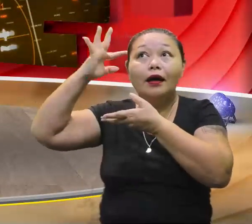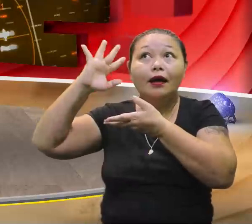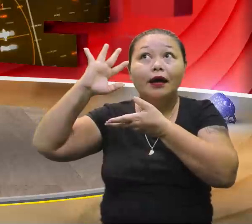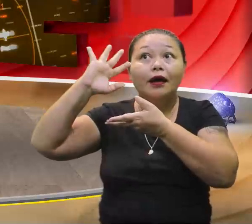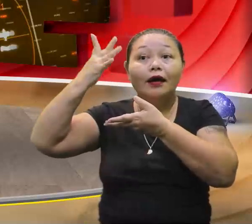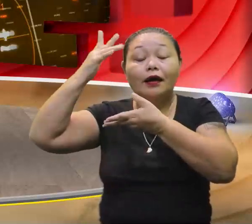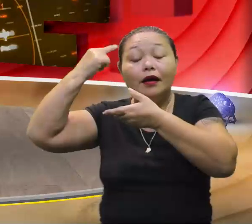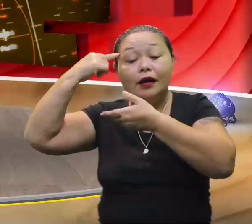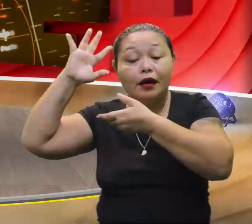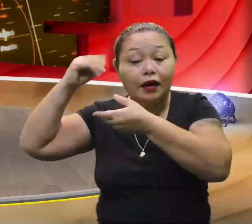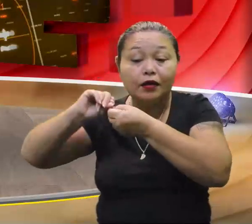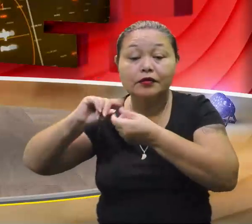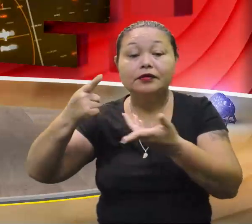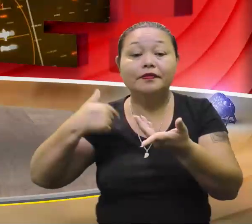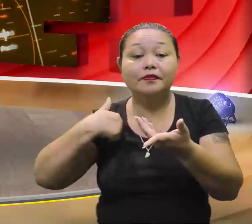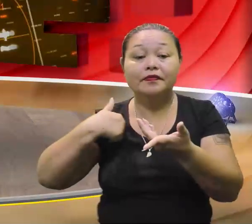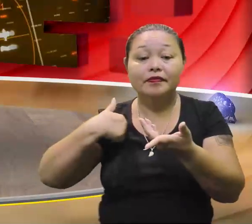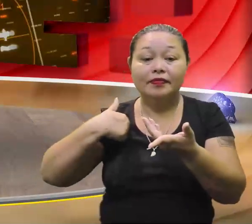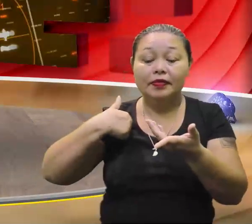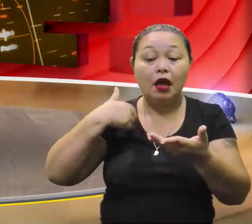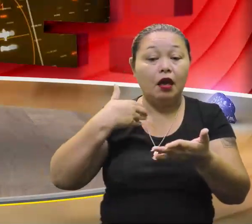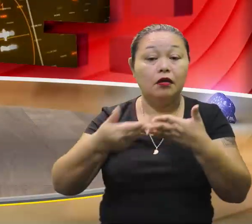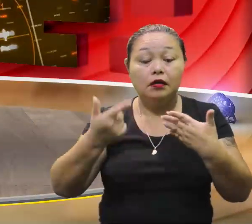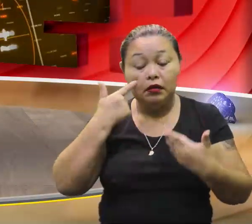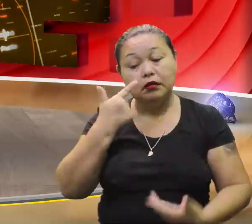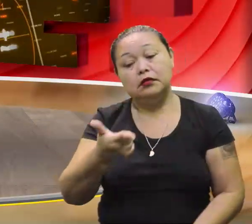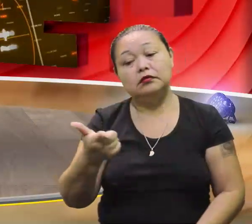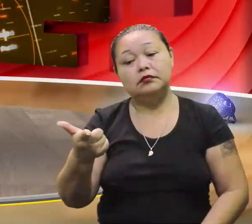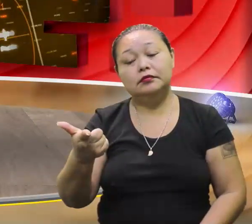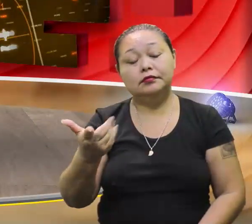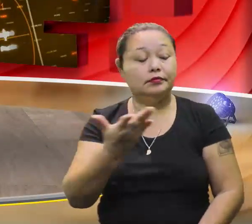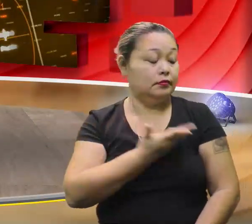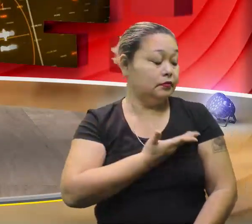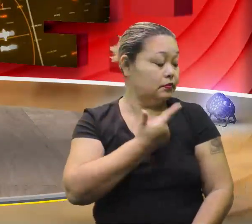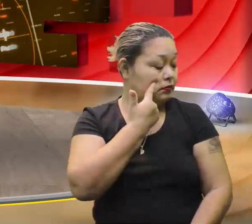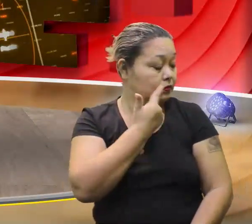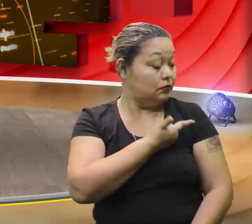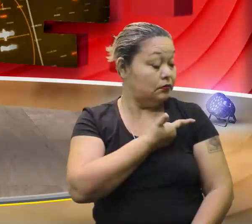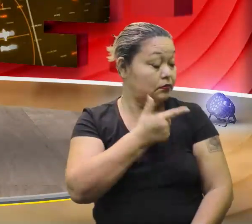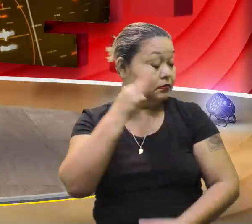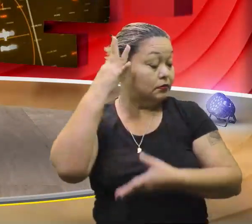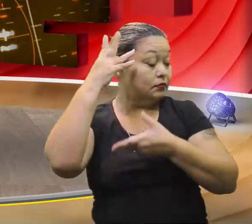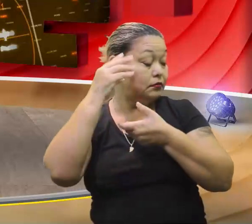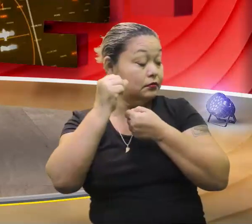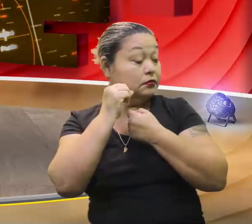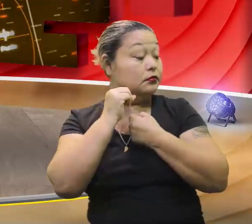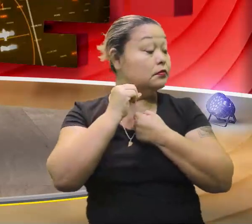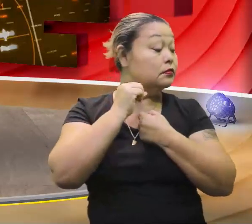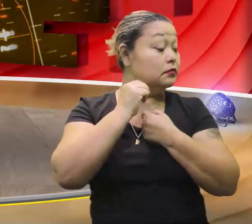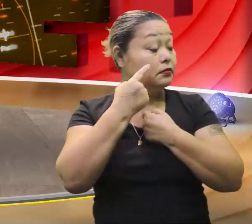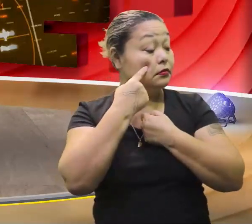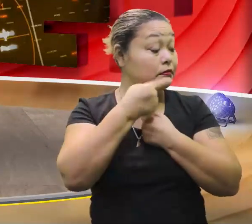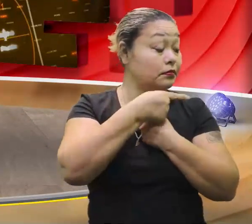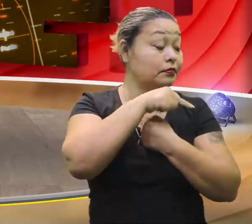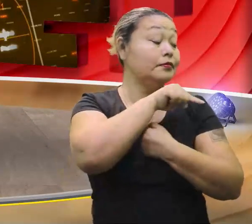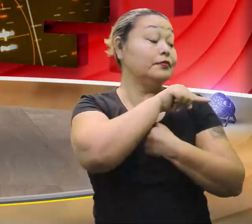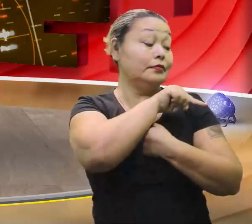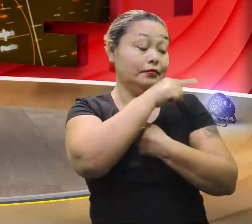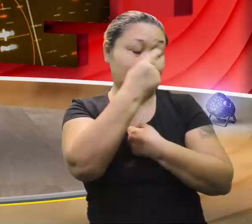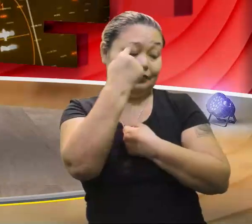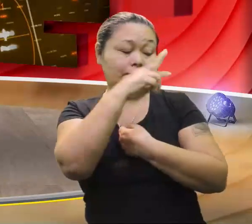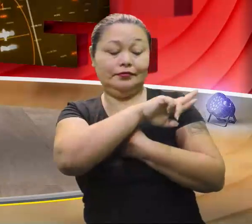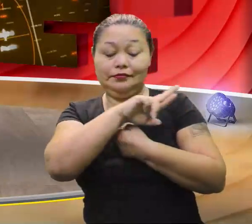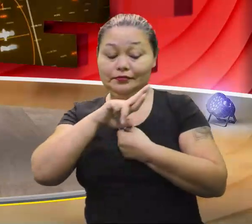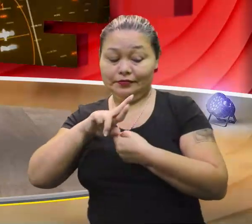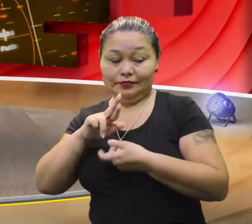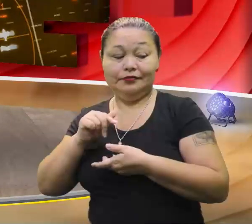é chute, né? Não é intuitivo de qualquer Ele olha assim para o colega do lado. Intuitivamente ele levantou o pescoço. Olhou e falou. Ah, ia ser a